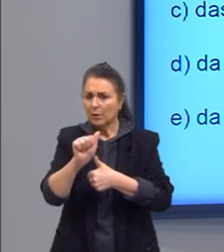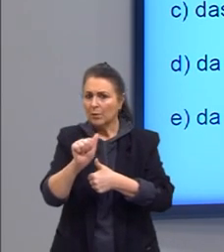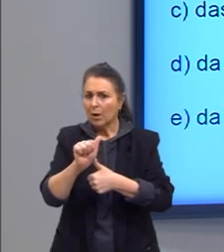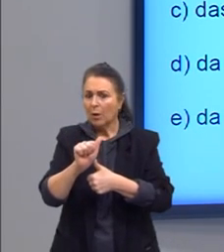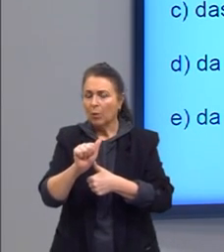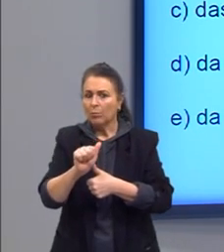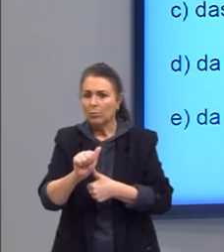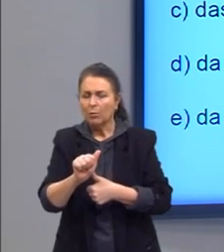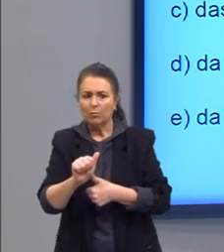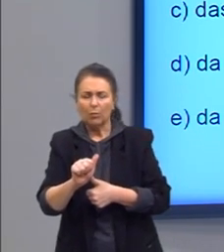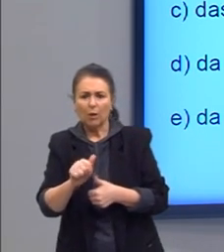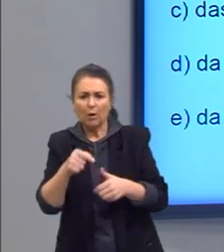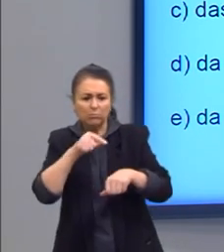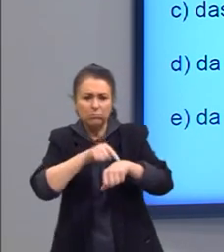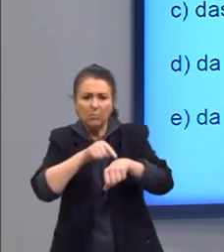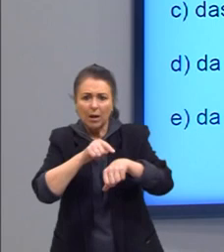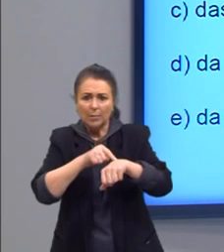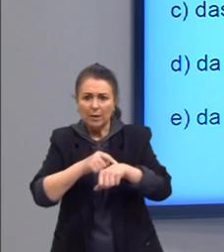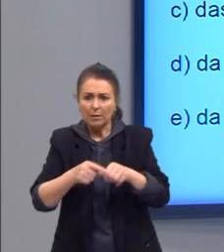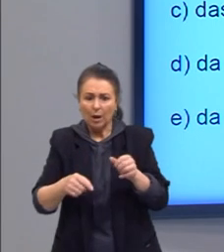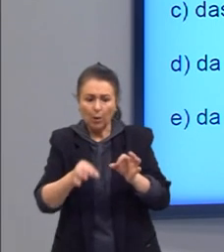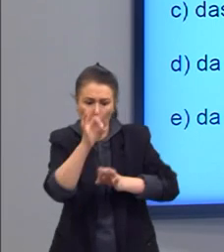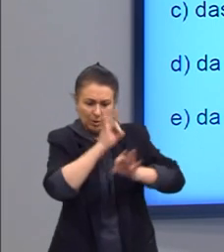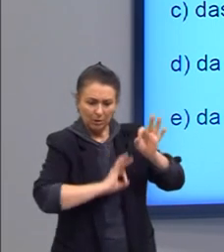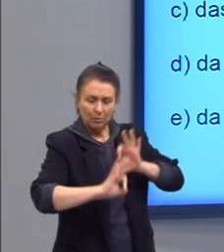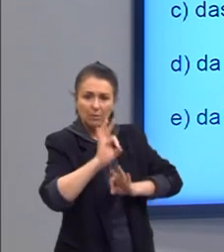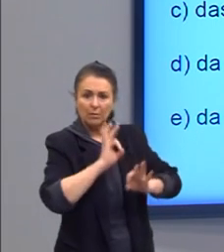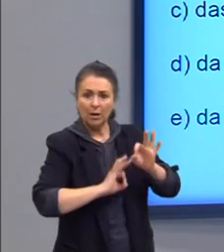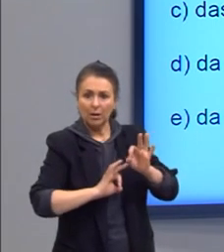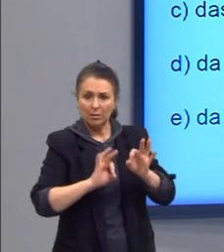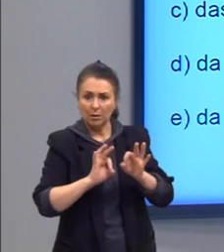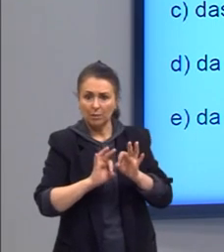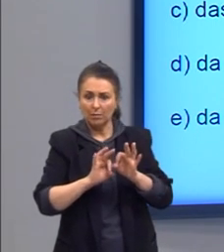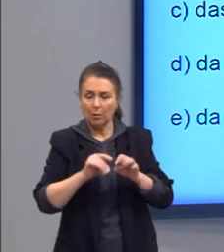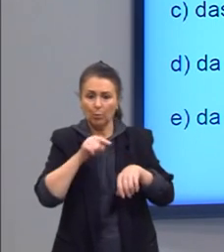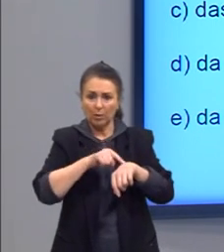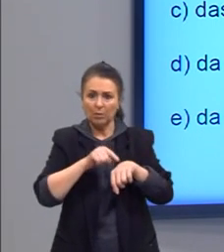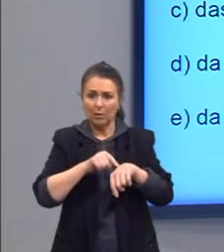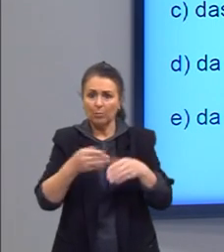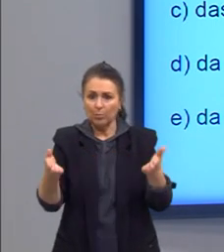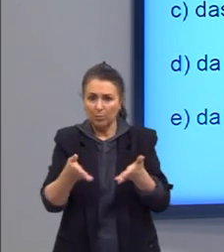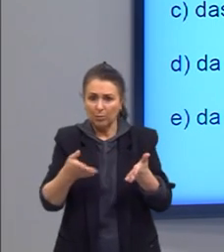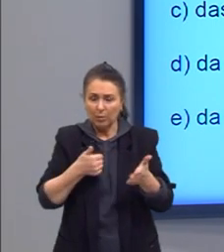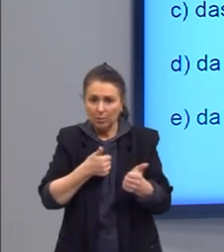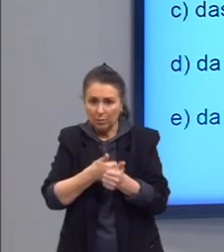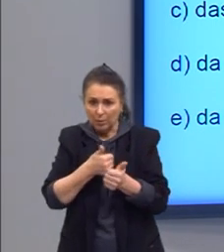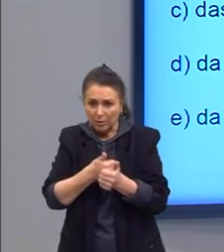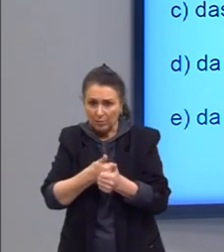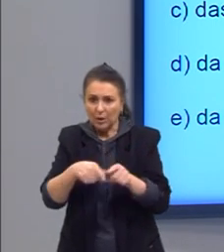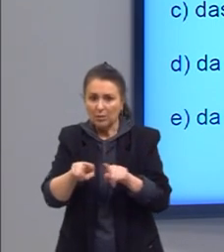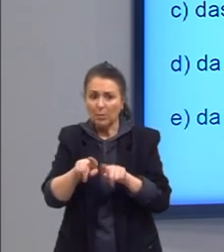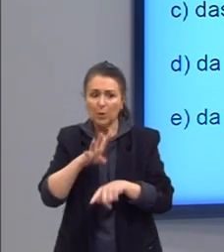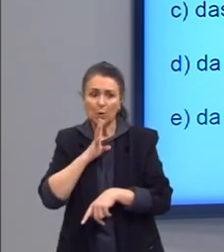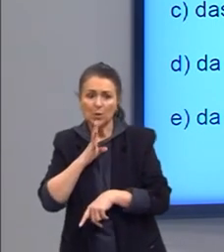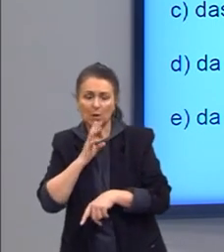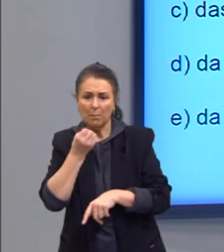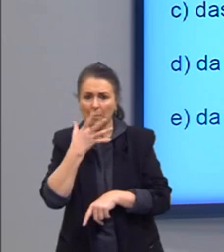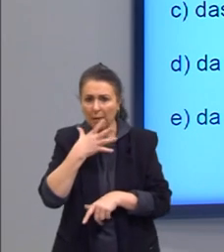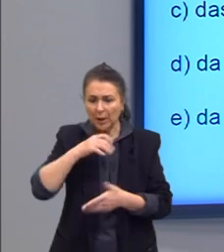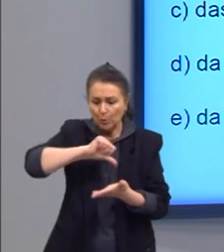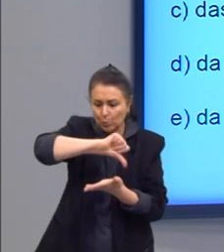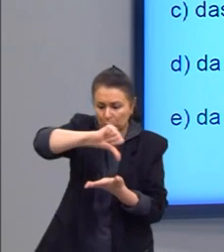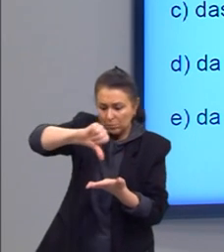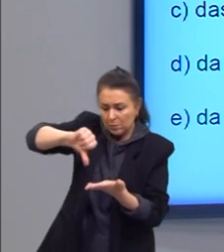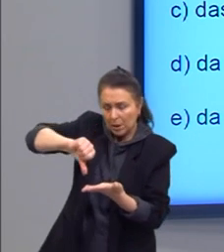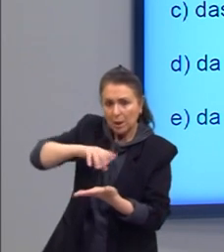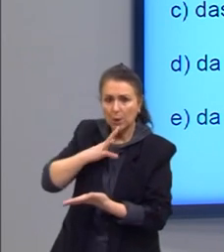demarcação, que contou com as técnicas cartográficas antes desconhecidas. Não, né, não